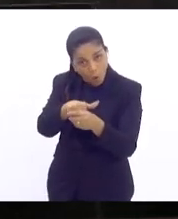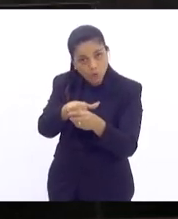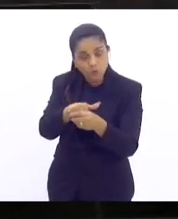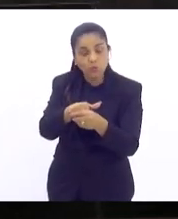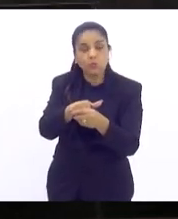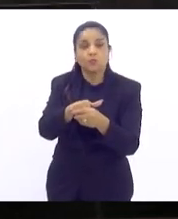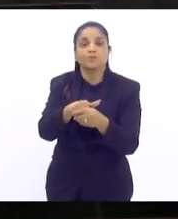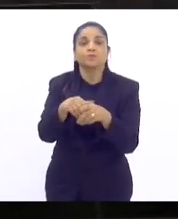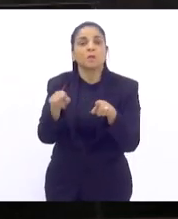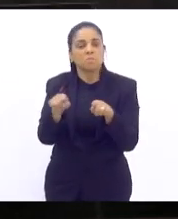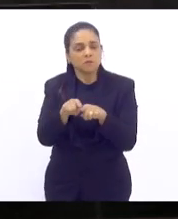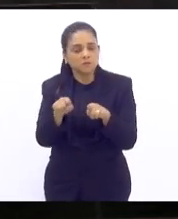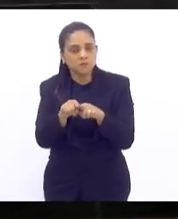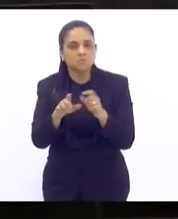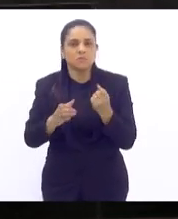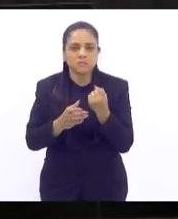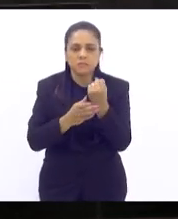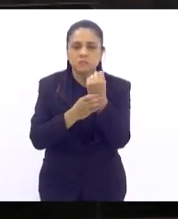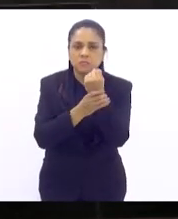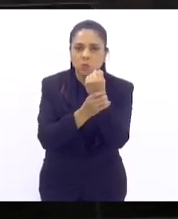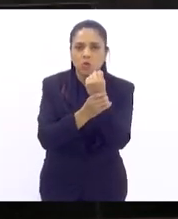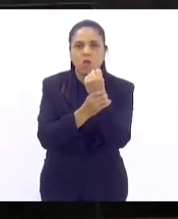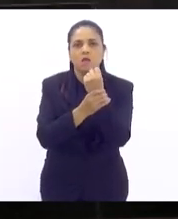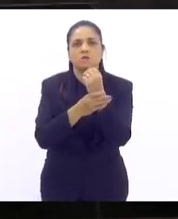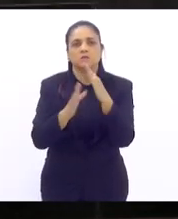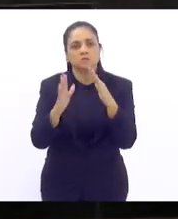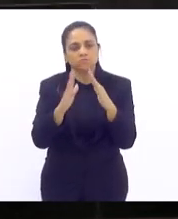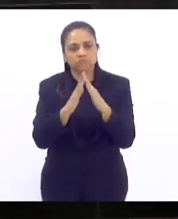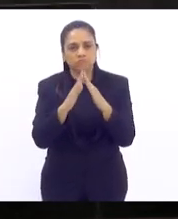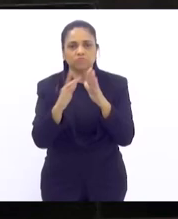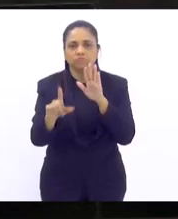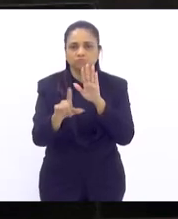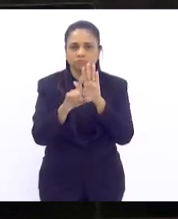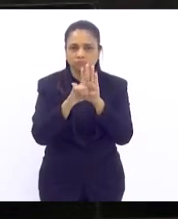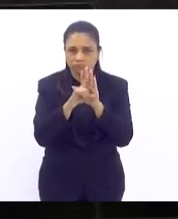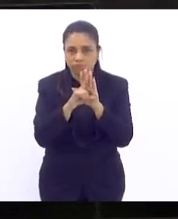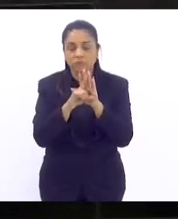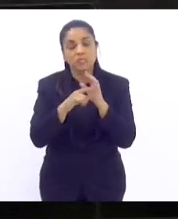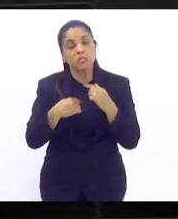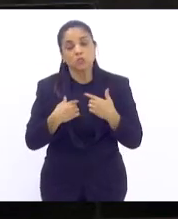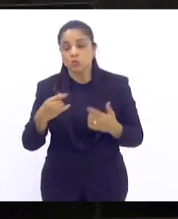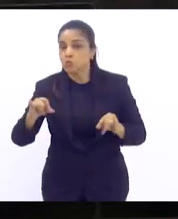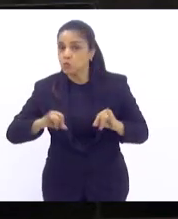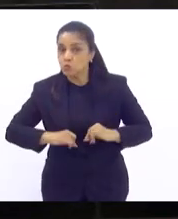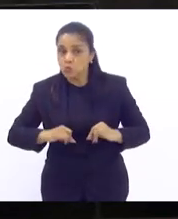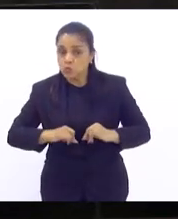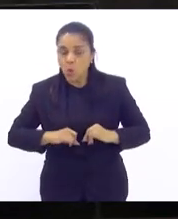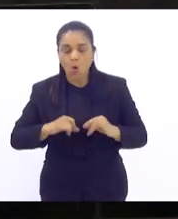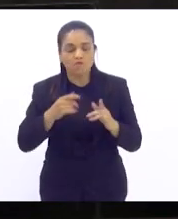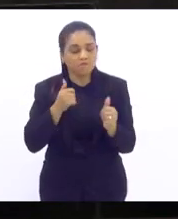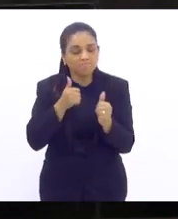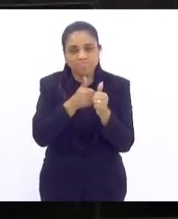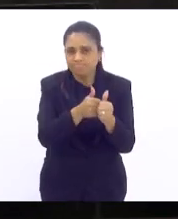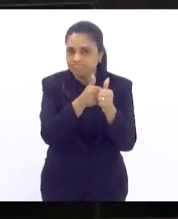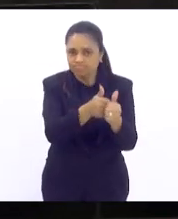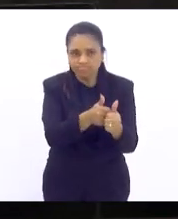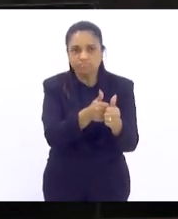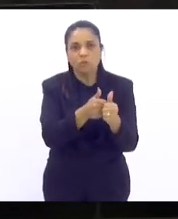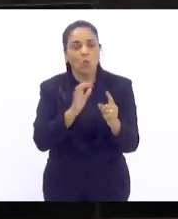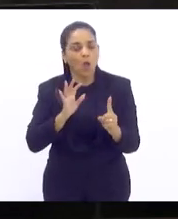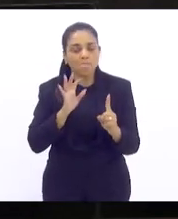uma estabilidade, uma concretude dentro das casas de legislativa e não sofra processos de perseguição, intimidação,